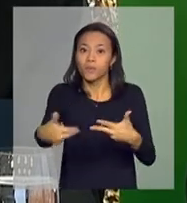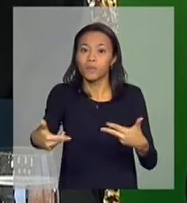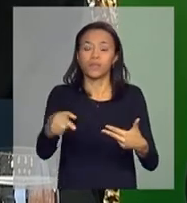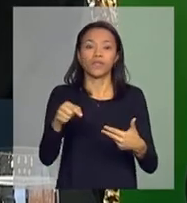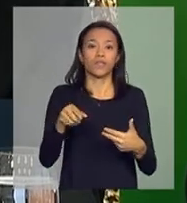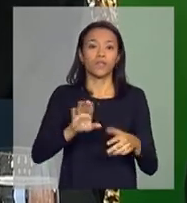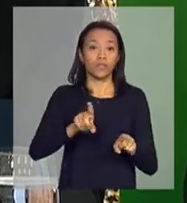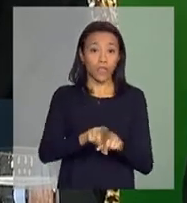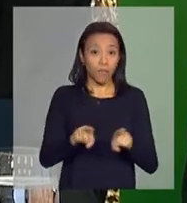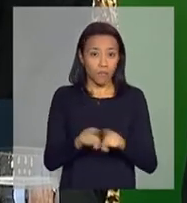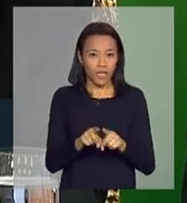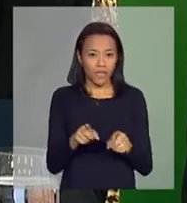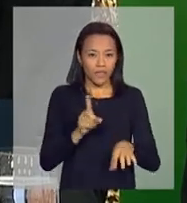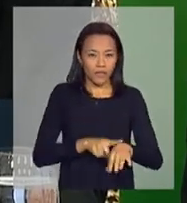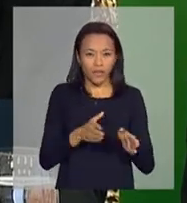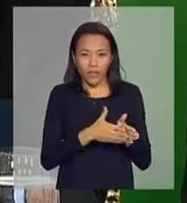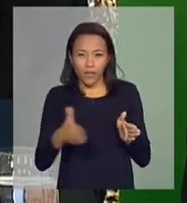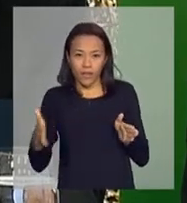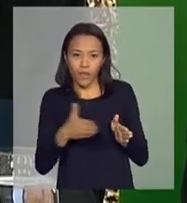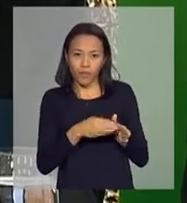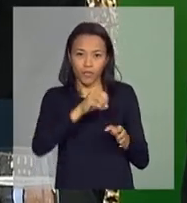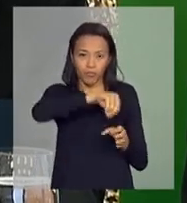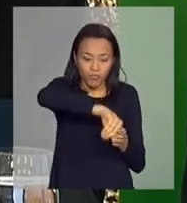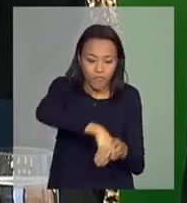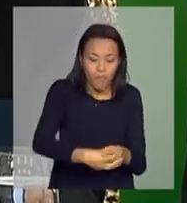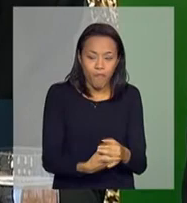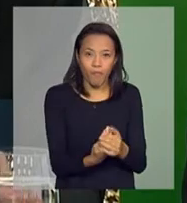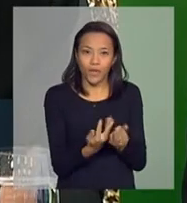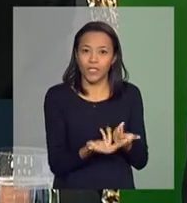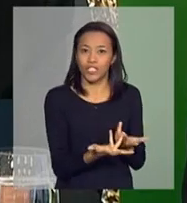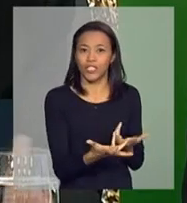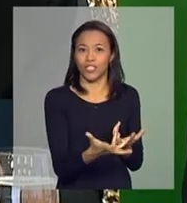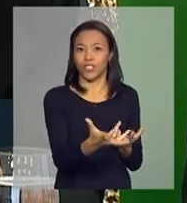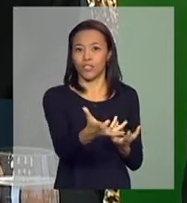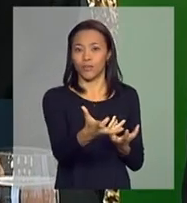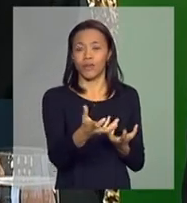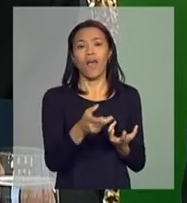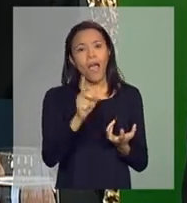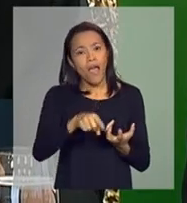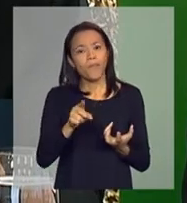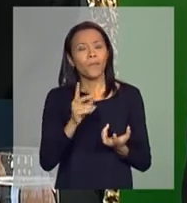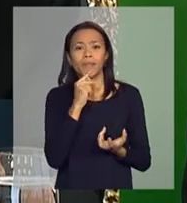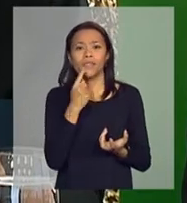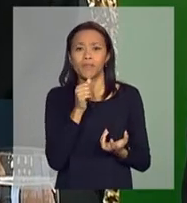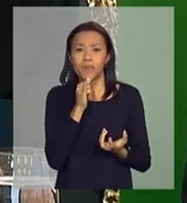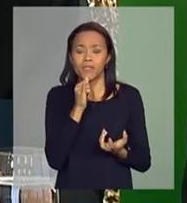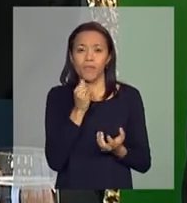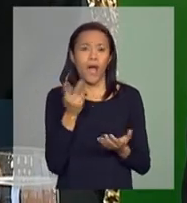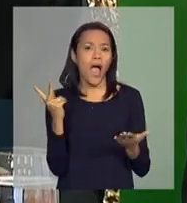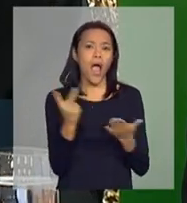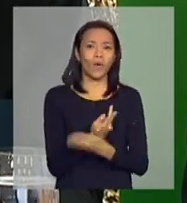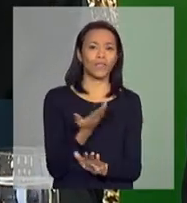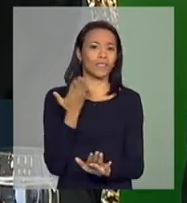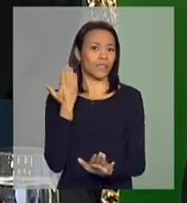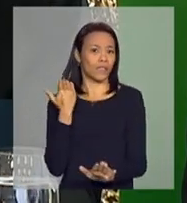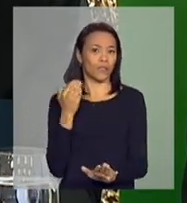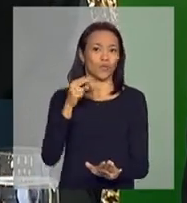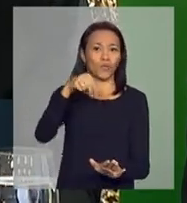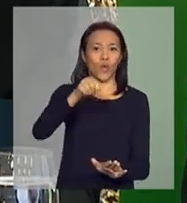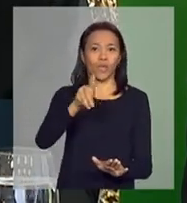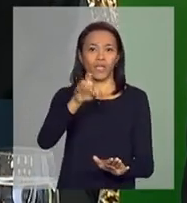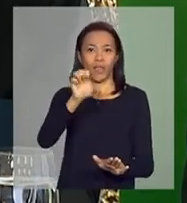entre safra, esses produtos sejam dirigidos para essa área, para não acontecer o que aconteceu agora no Nordeste, onde nós já